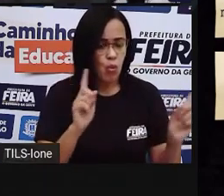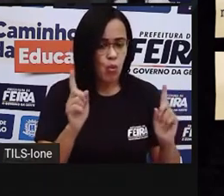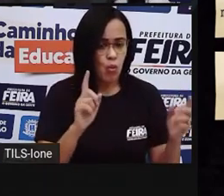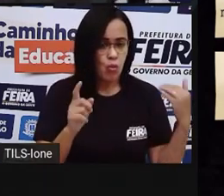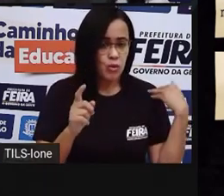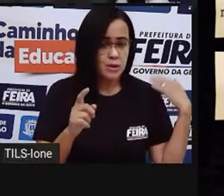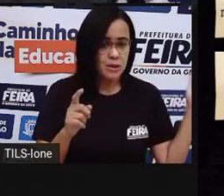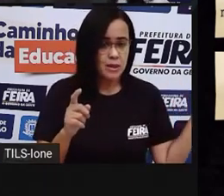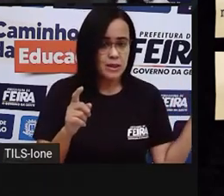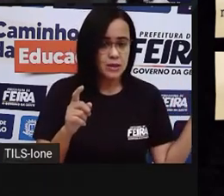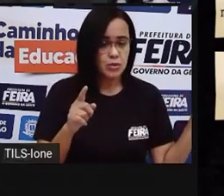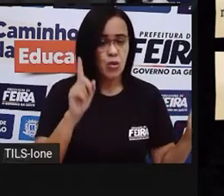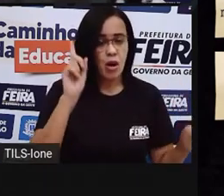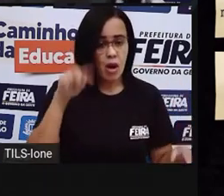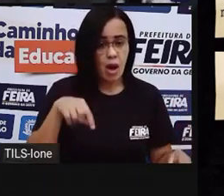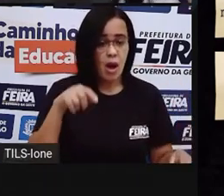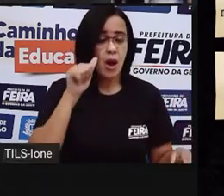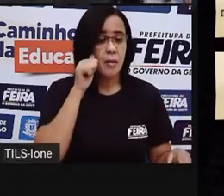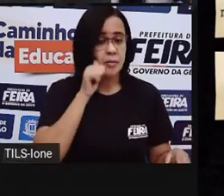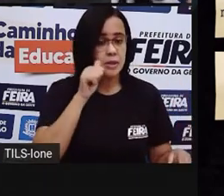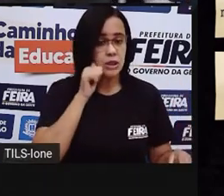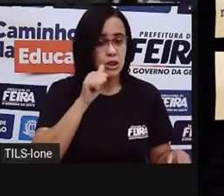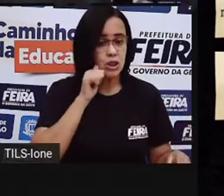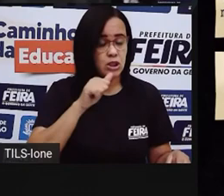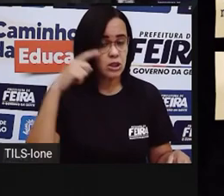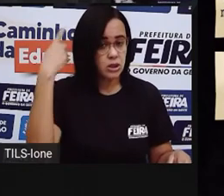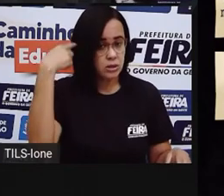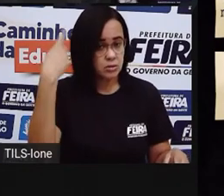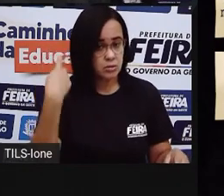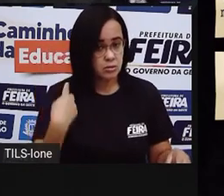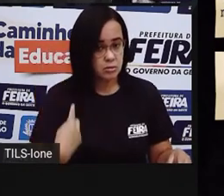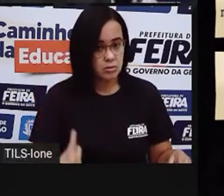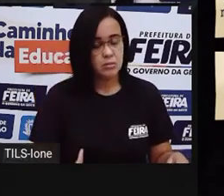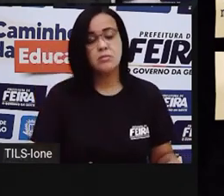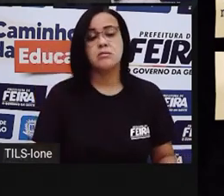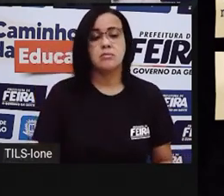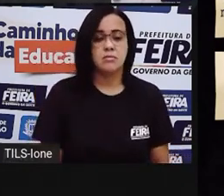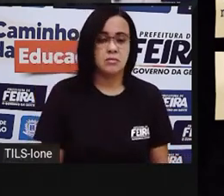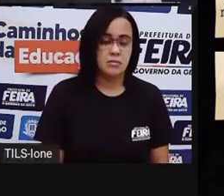É essa menina aqui, ó. Está com o cabelo cacheado igual a da própria. Certo?